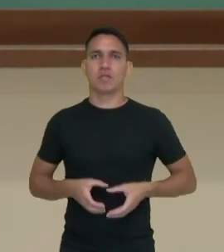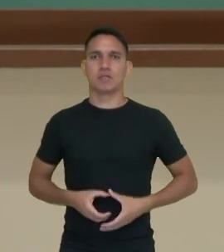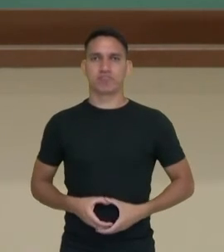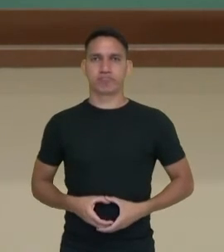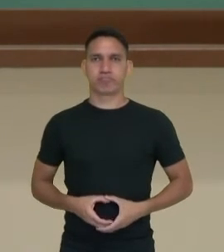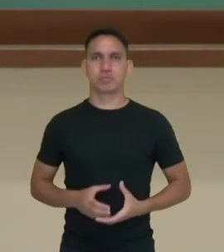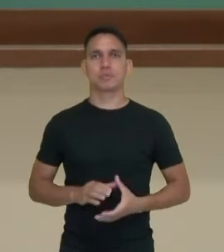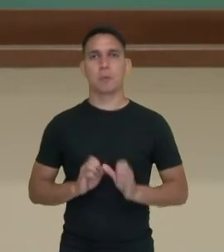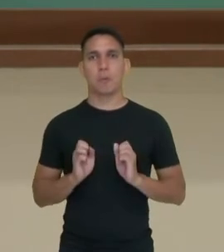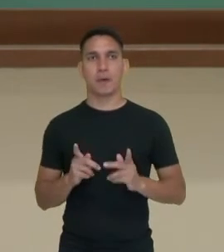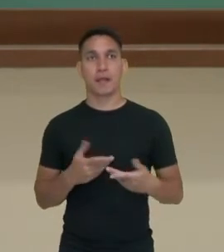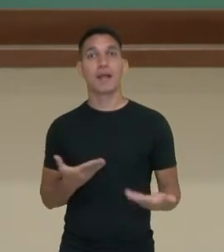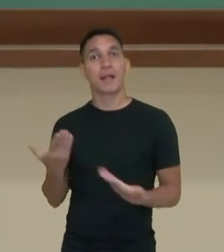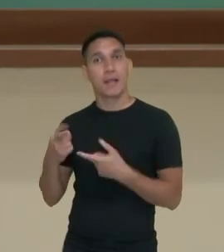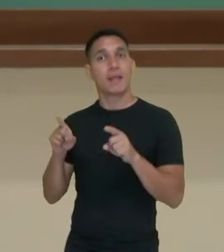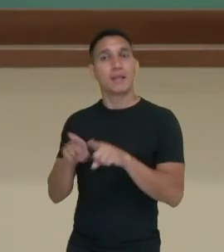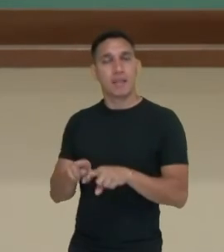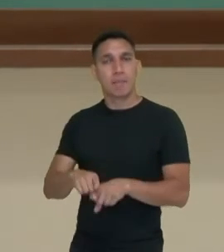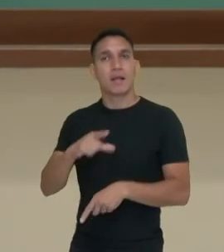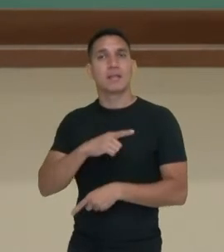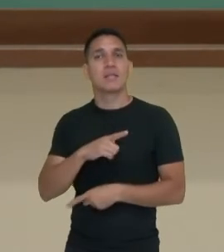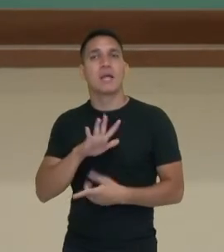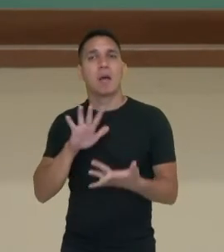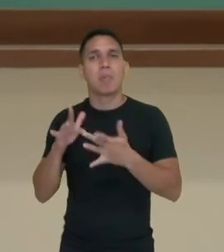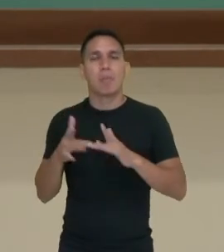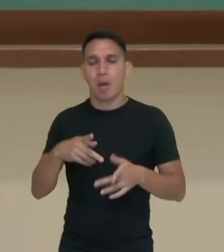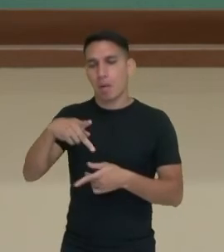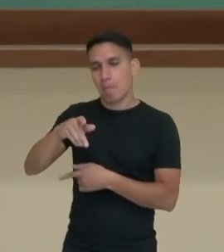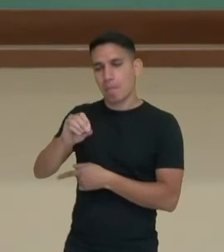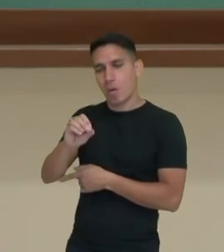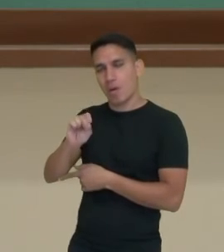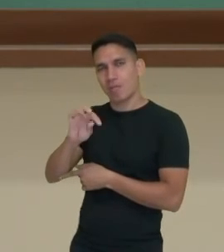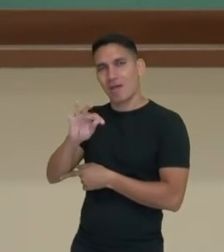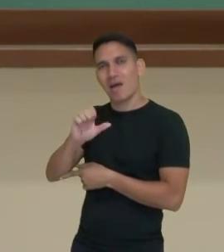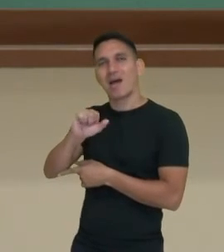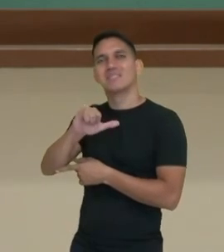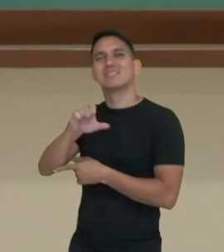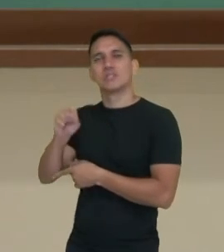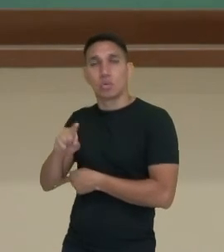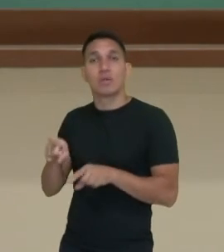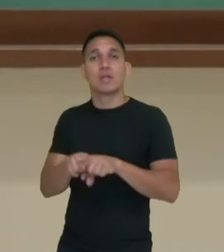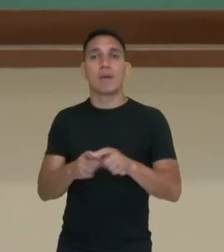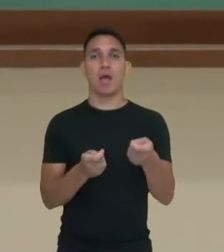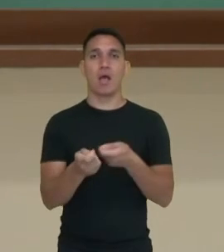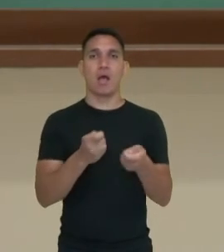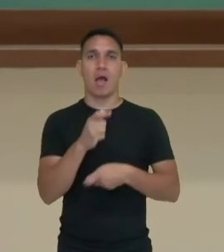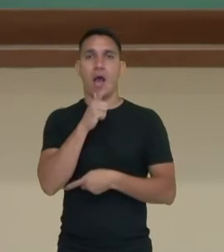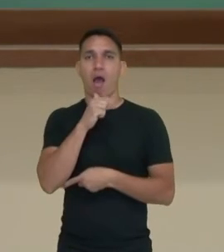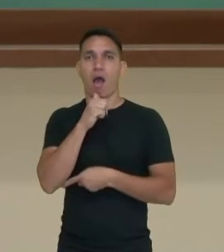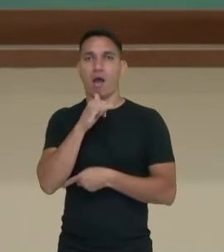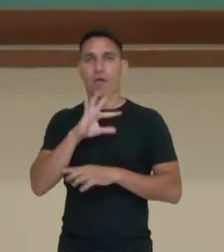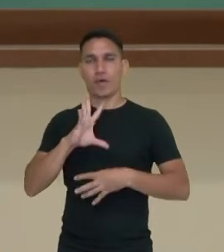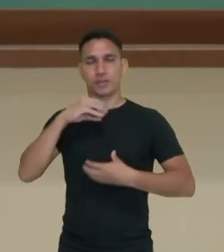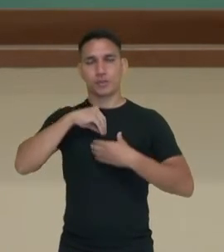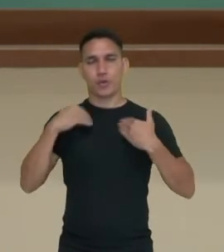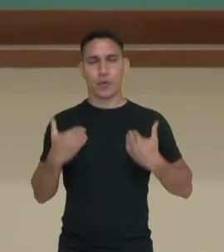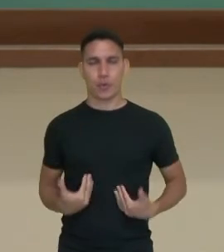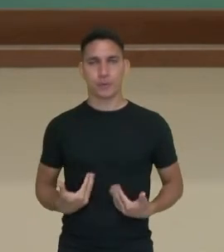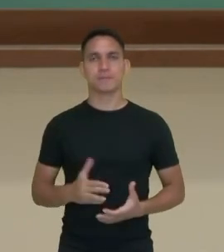urinária, ok? Além da secreção do potássio e também vai regular esse volume, né? De água no corpo, ok?